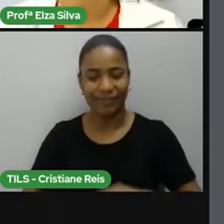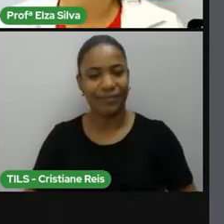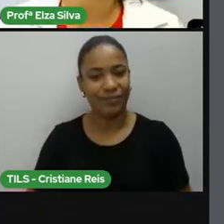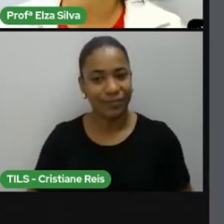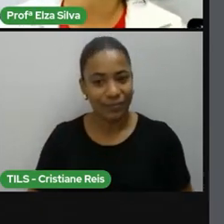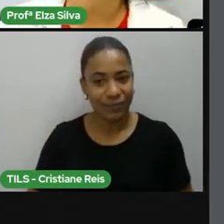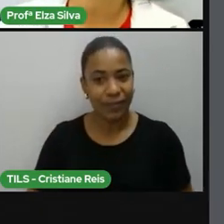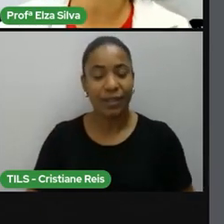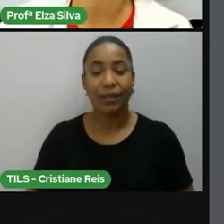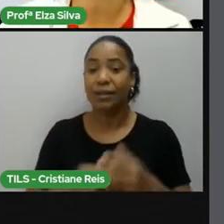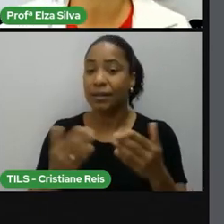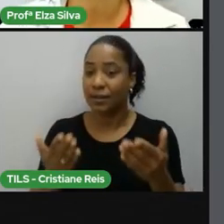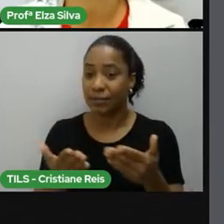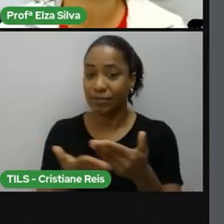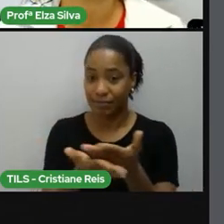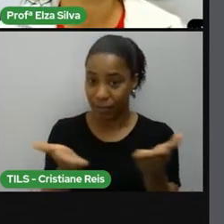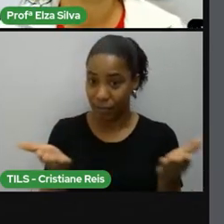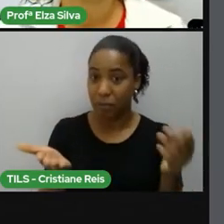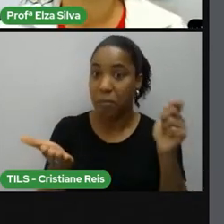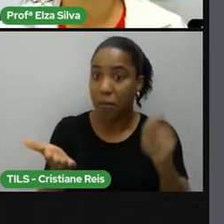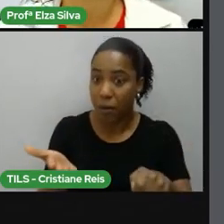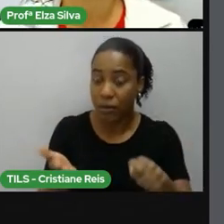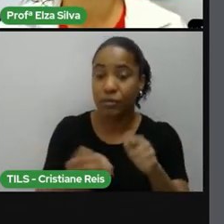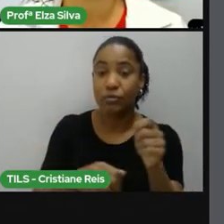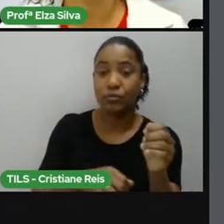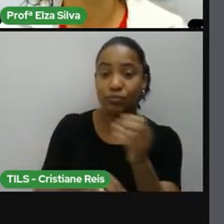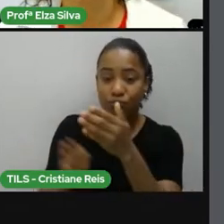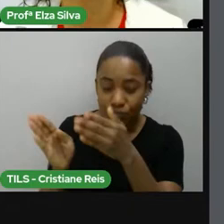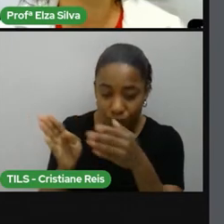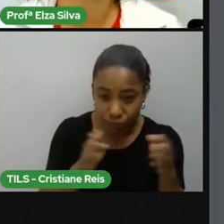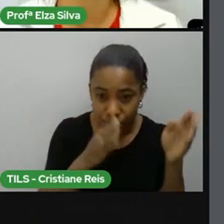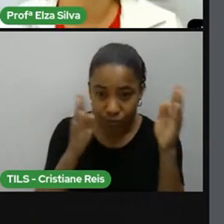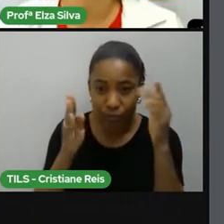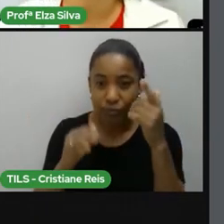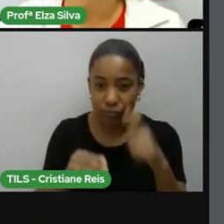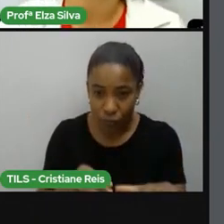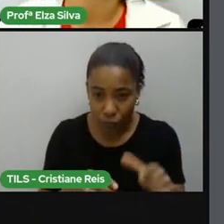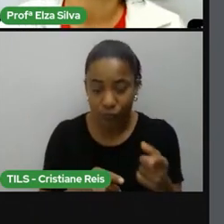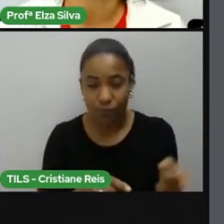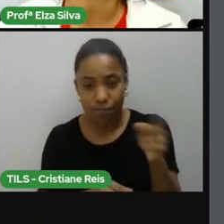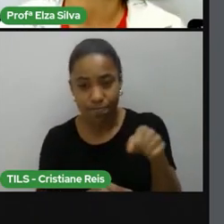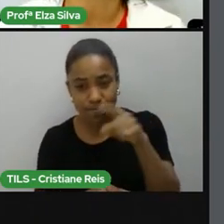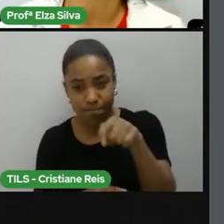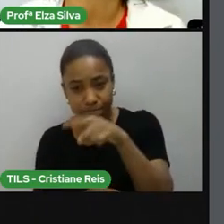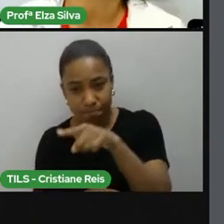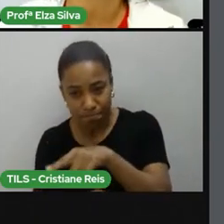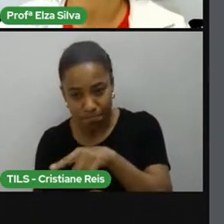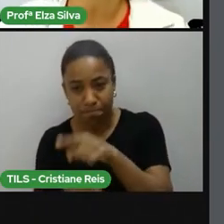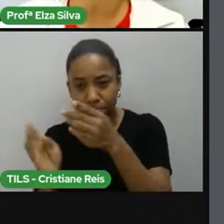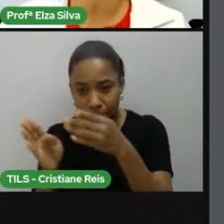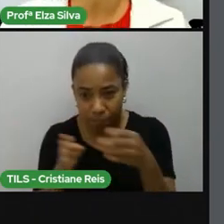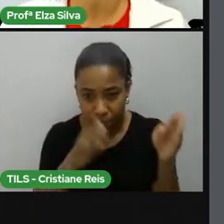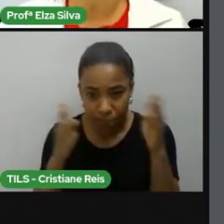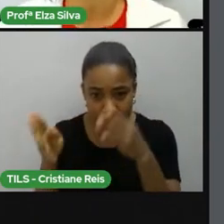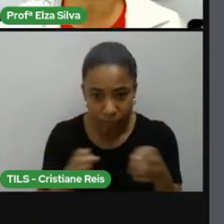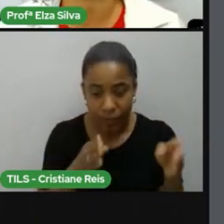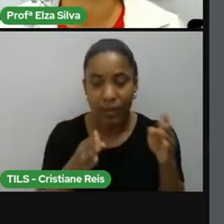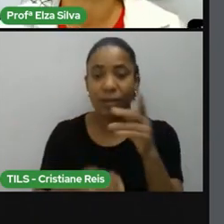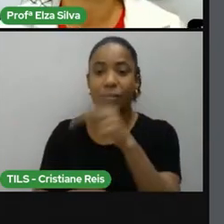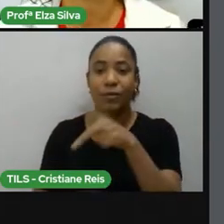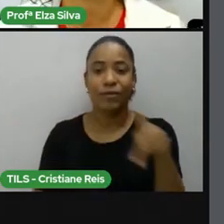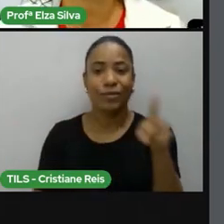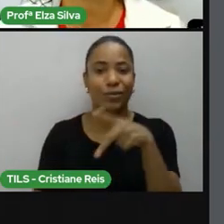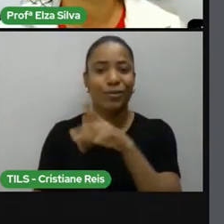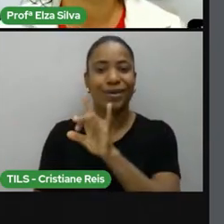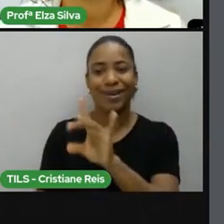assista sempre as aulas mais de uma vez, porque isto vai te ajudar a entender melhor aquilo que cada professor quer comunicar.